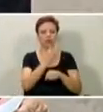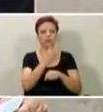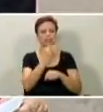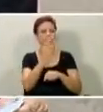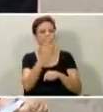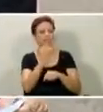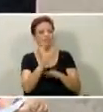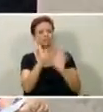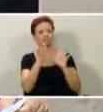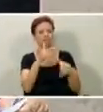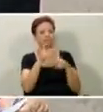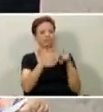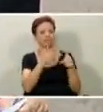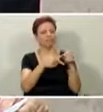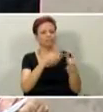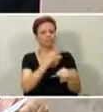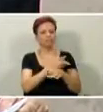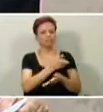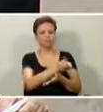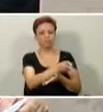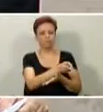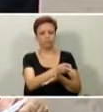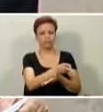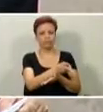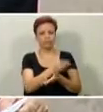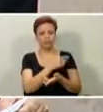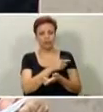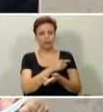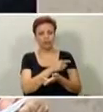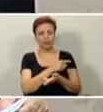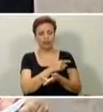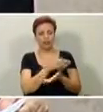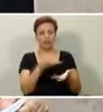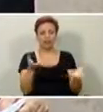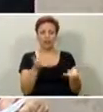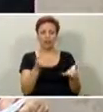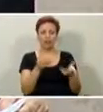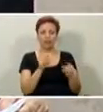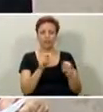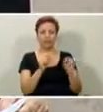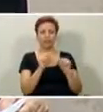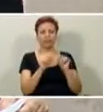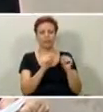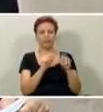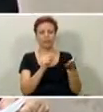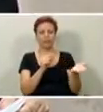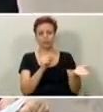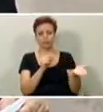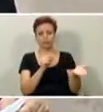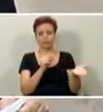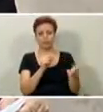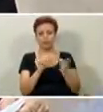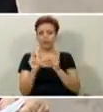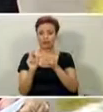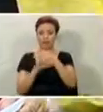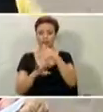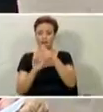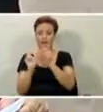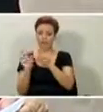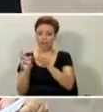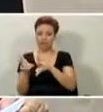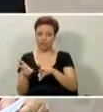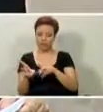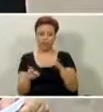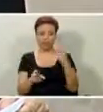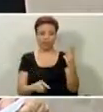sua vida para aquela empresa dar certo, agora simplesmente vão lá e vendem aquilo e aquelas